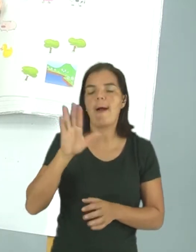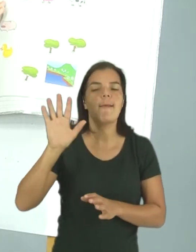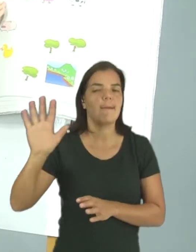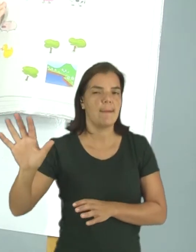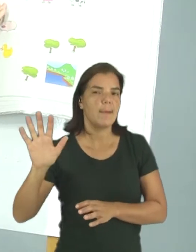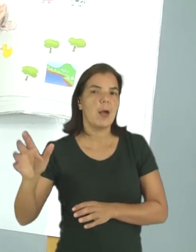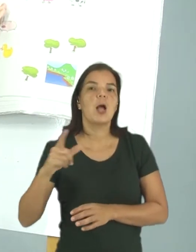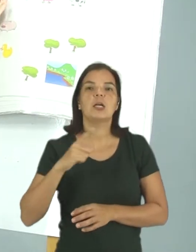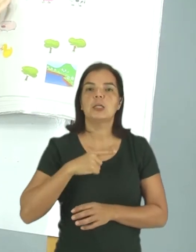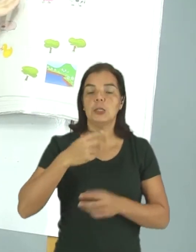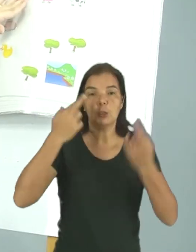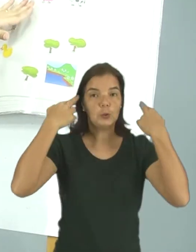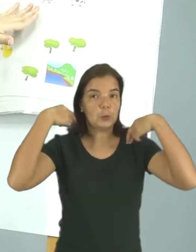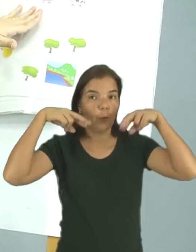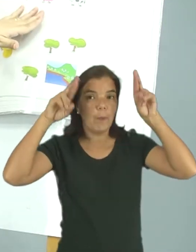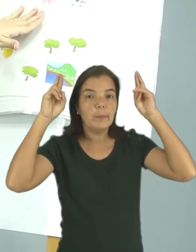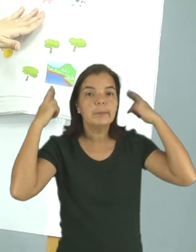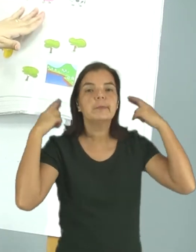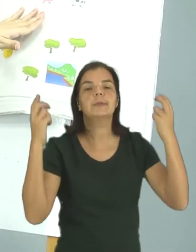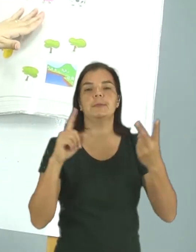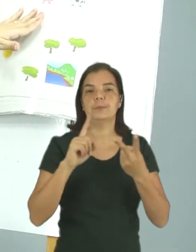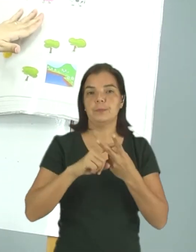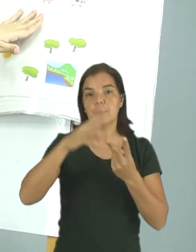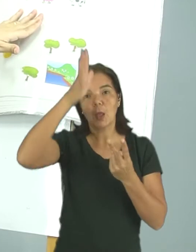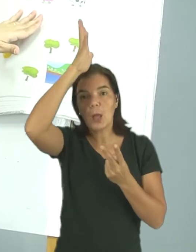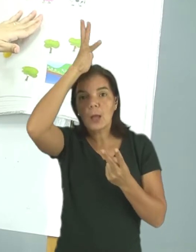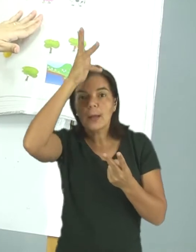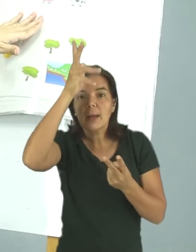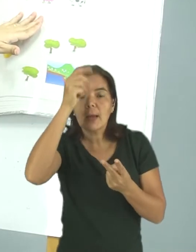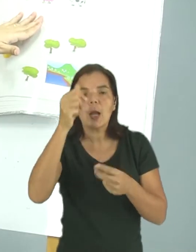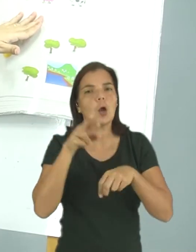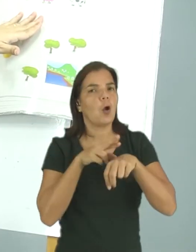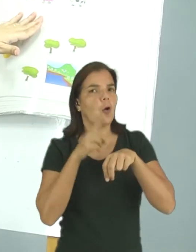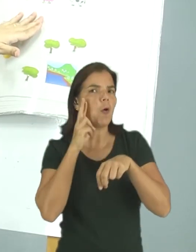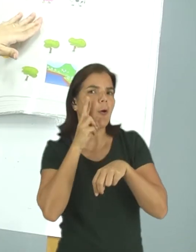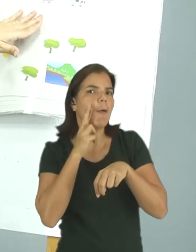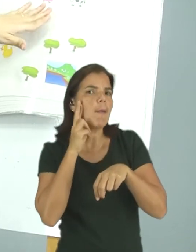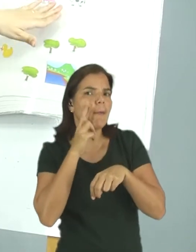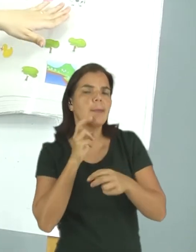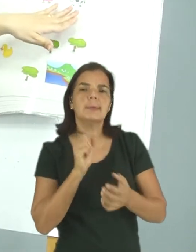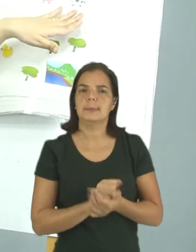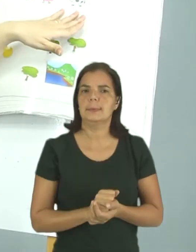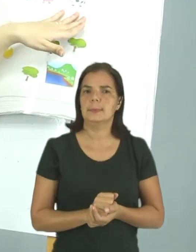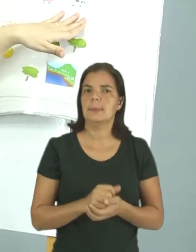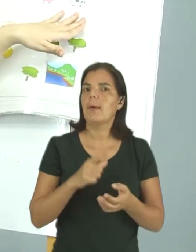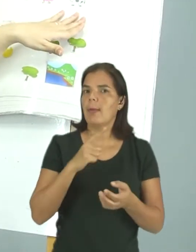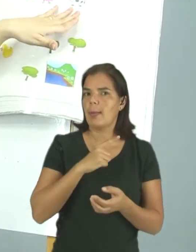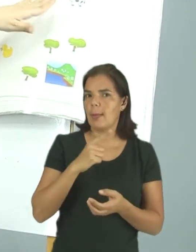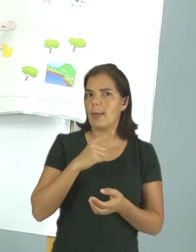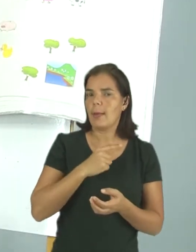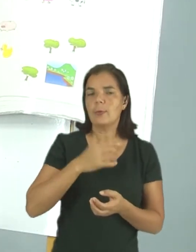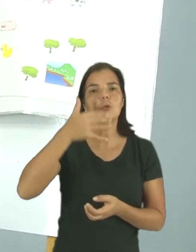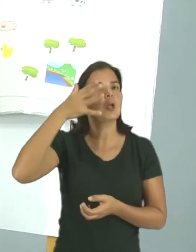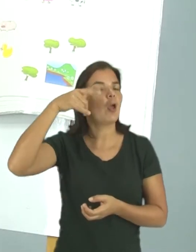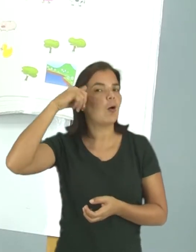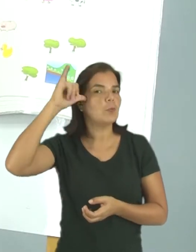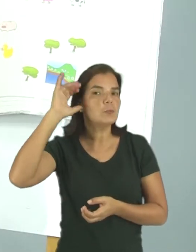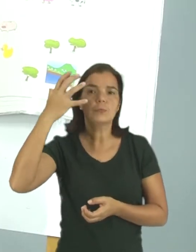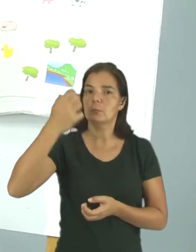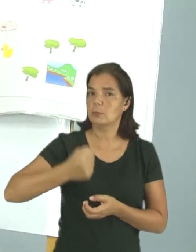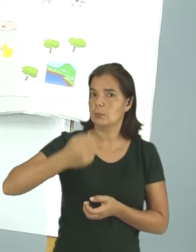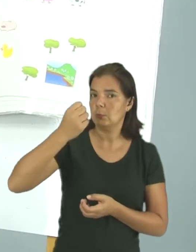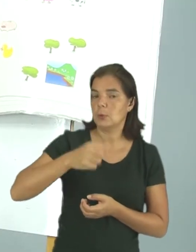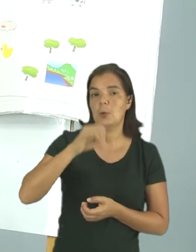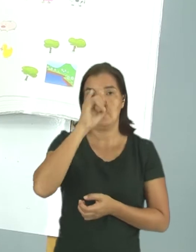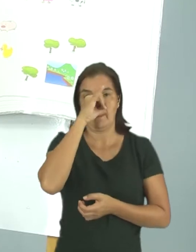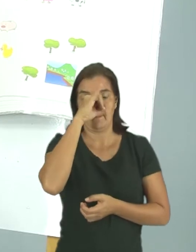Lá tem ovelhas, Lá galinhas cor de rosa, Tem uma vaquinha, Lá